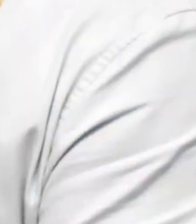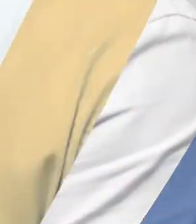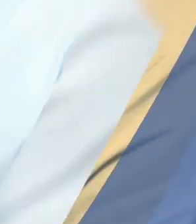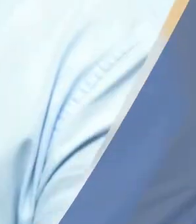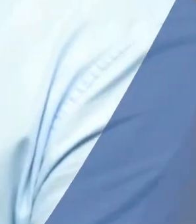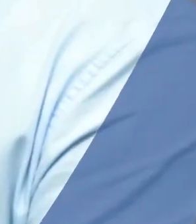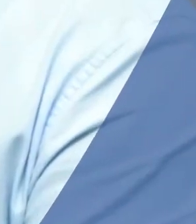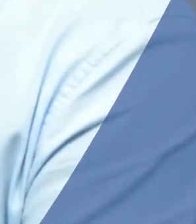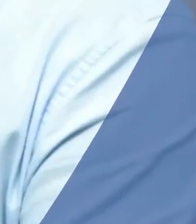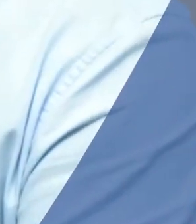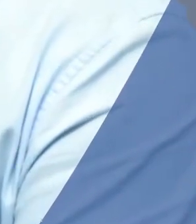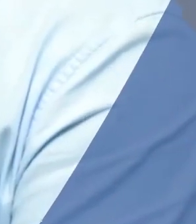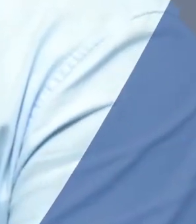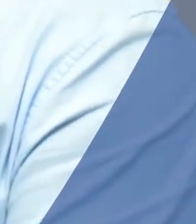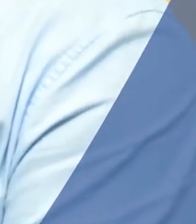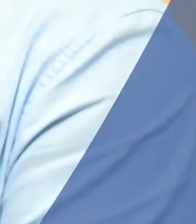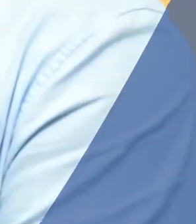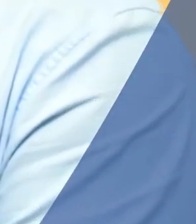We'll be right back.